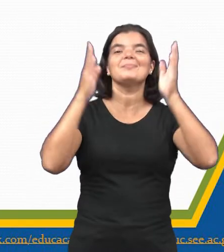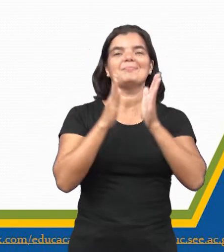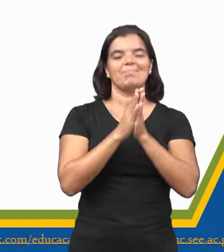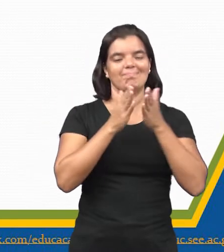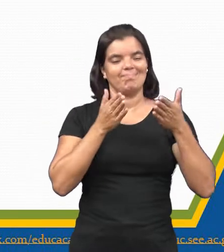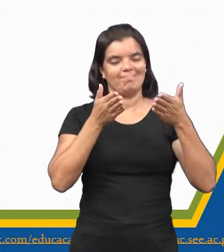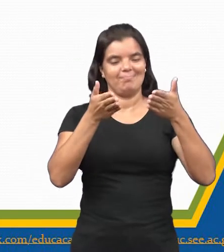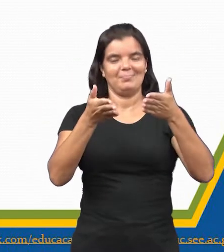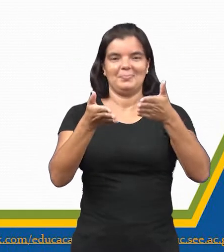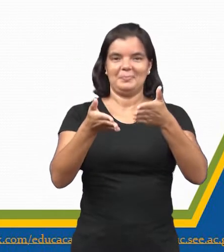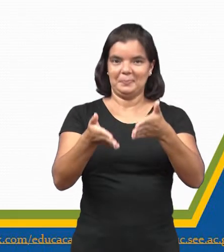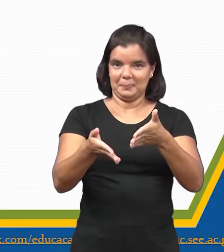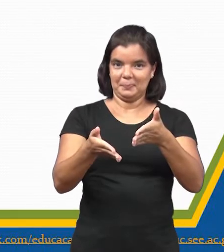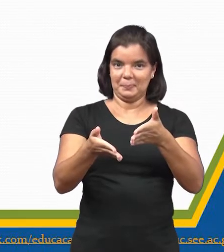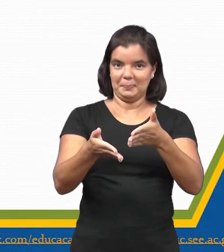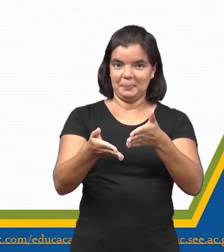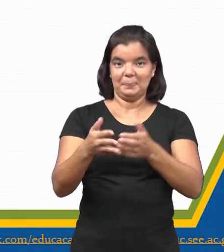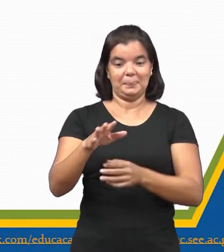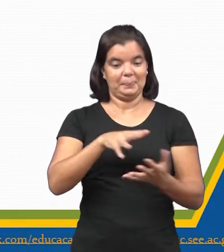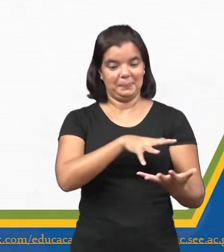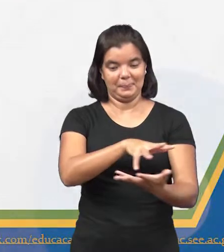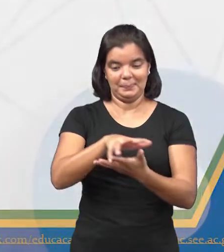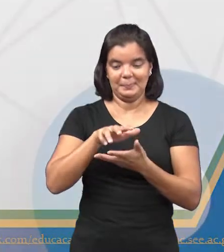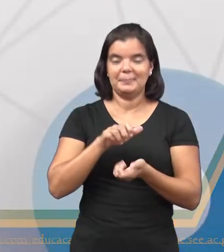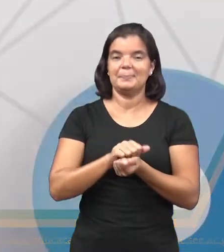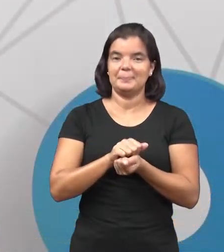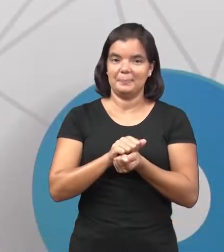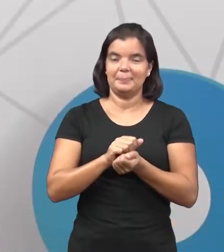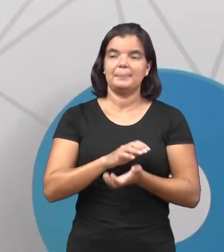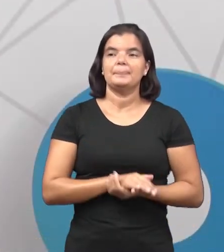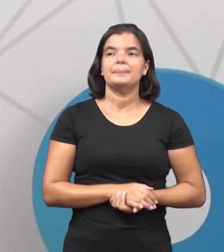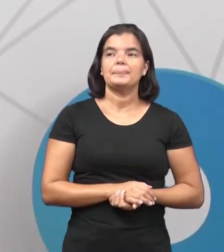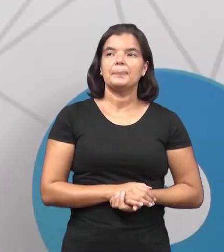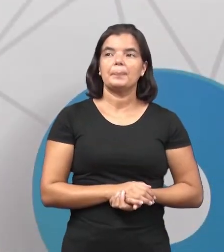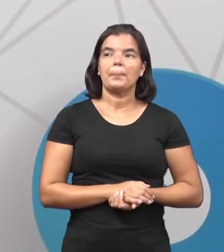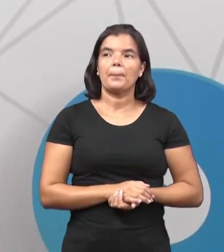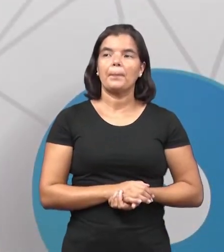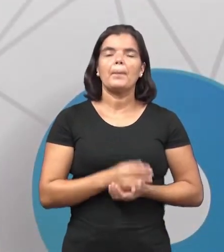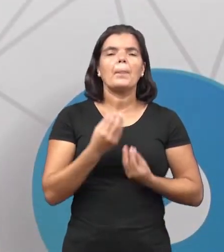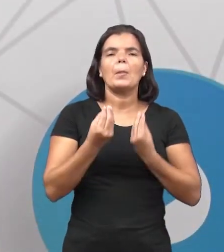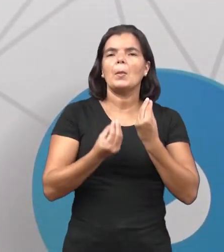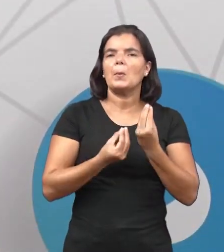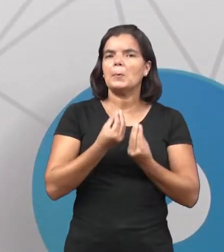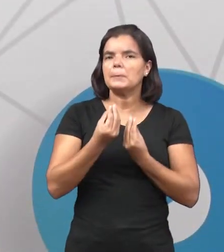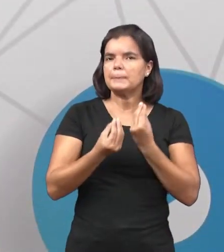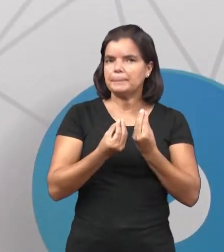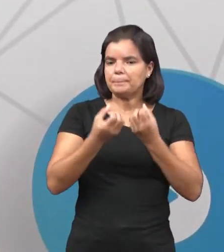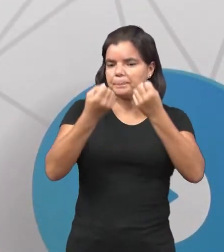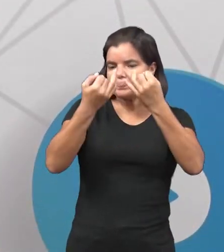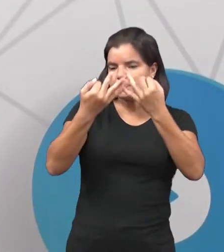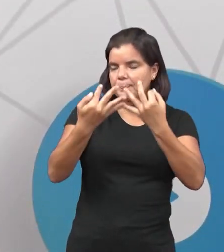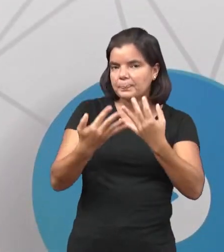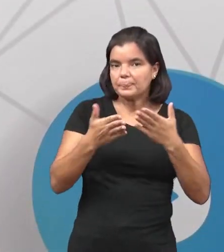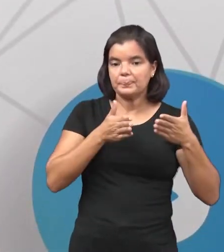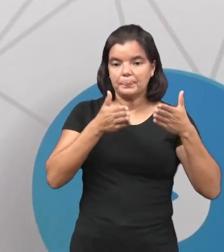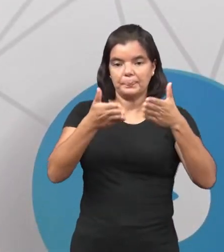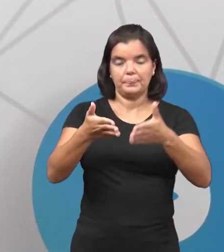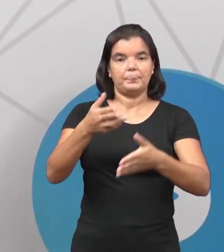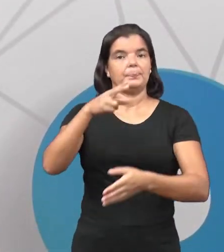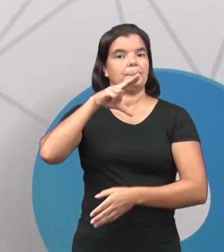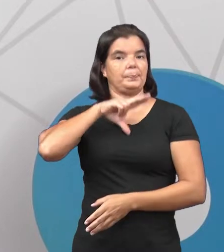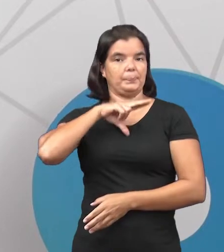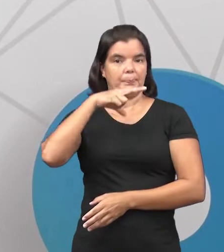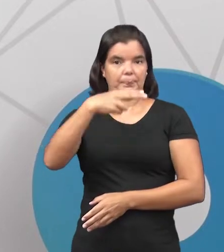colonização pelo mundo. Então vamos lá pessoal, olha só, vamos falar um pouquinho sobre a